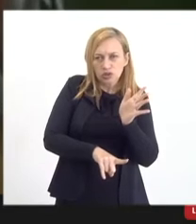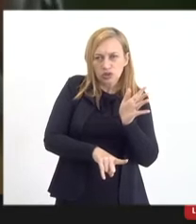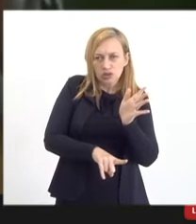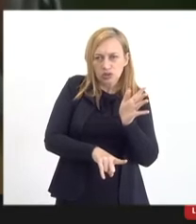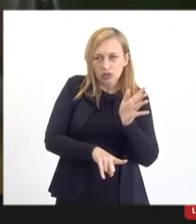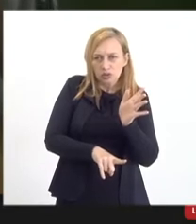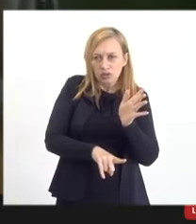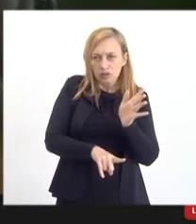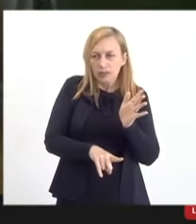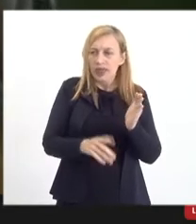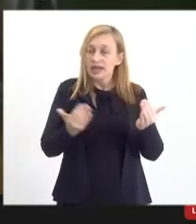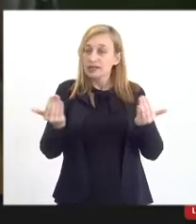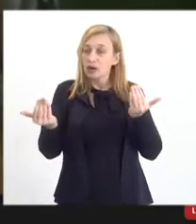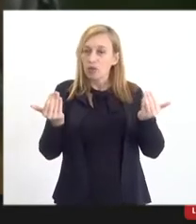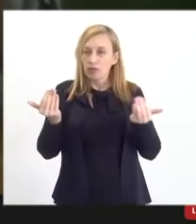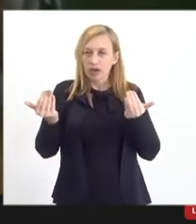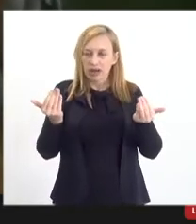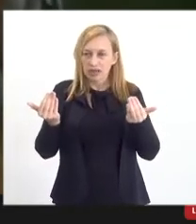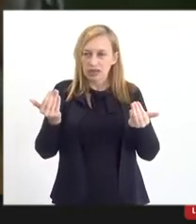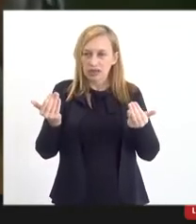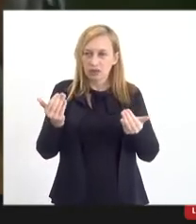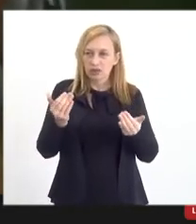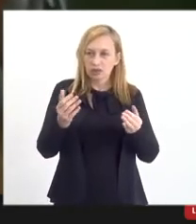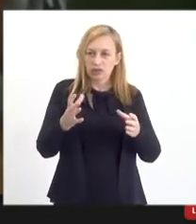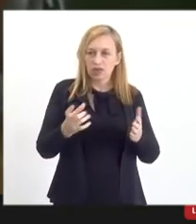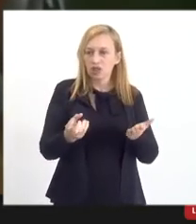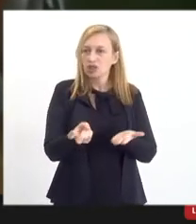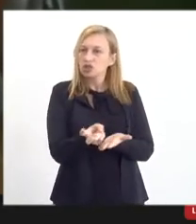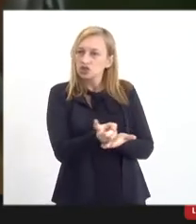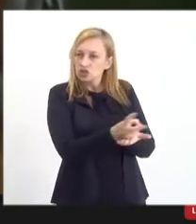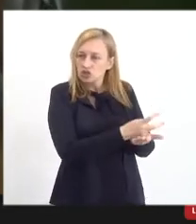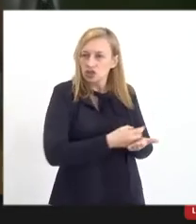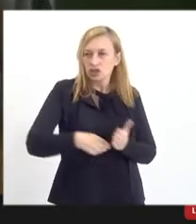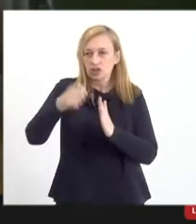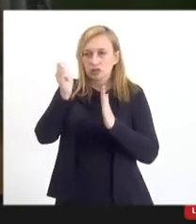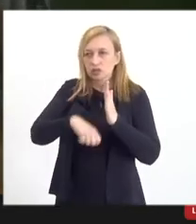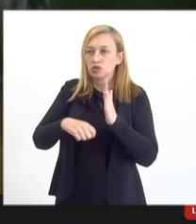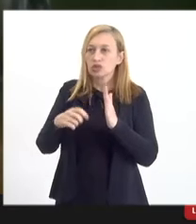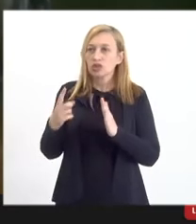né, então, essa discussão de tributo tem que englobar isso, né, Alberto?